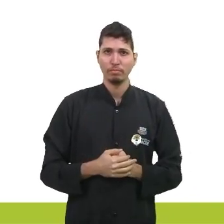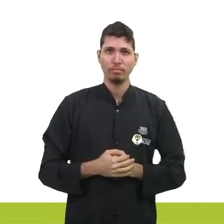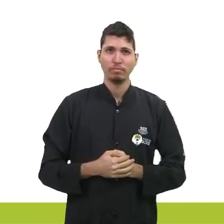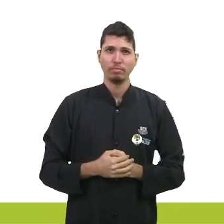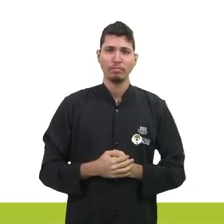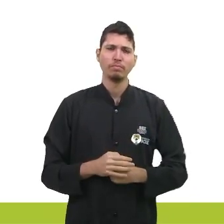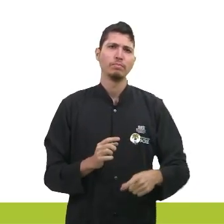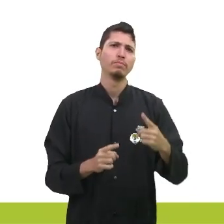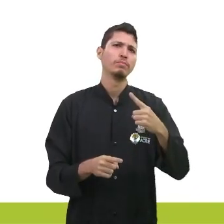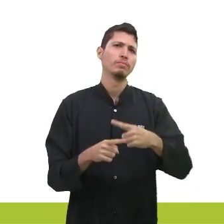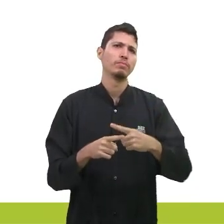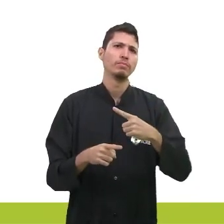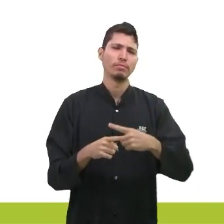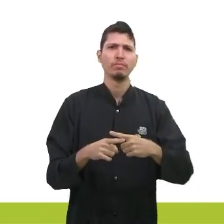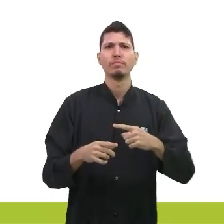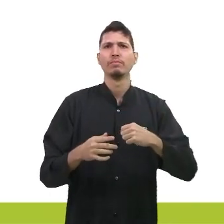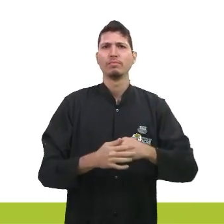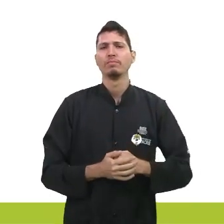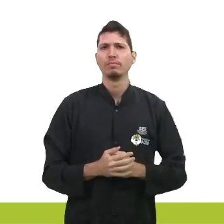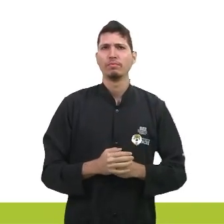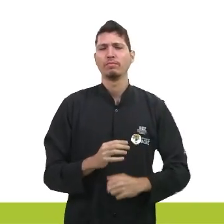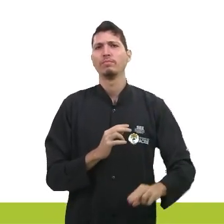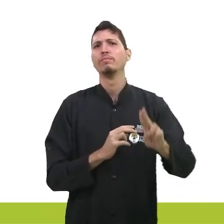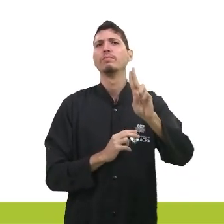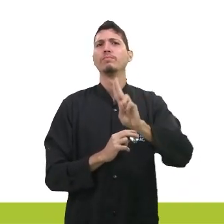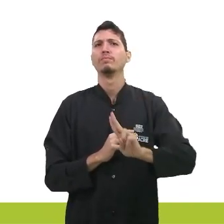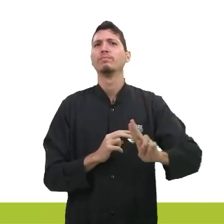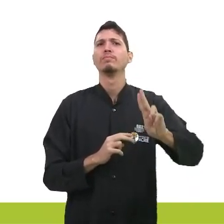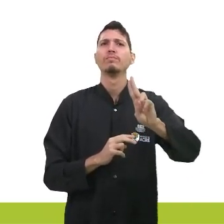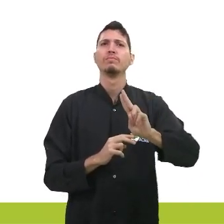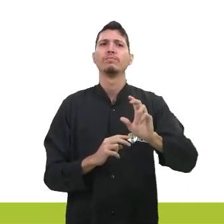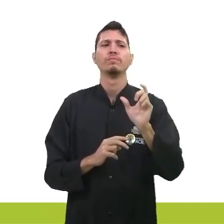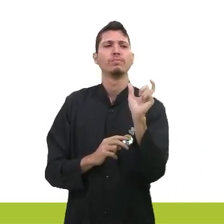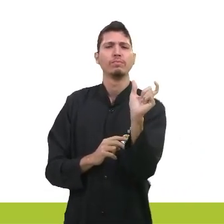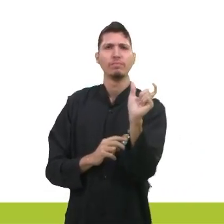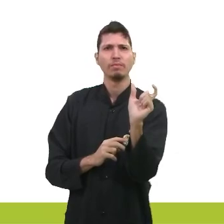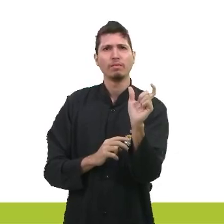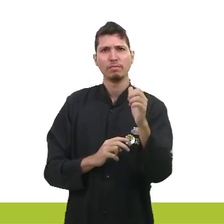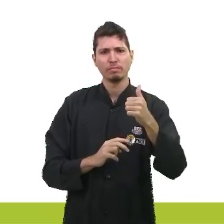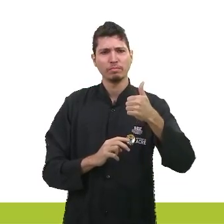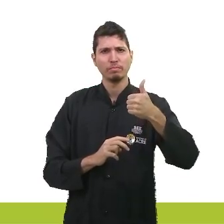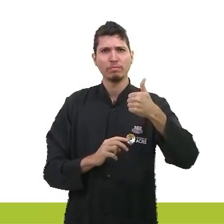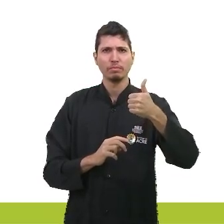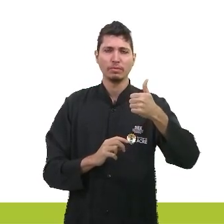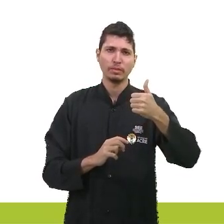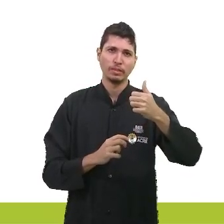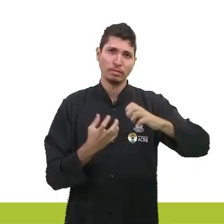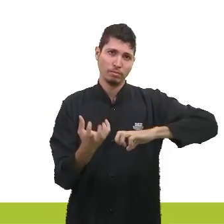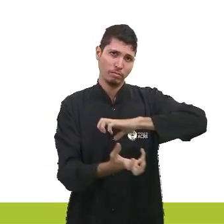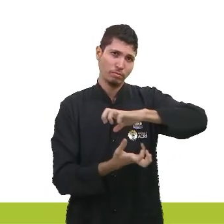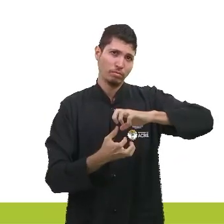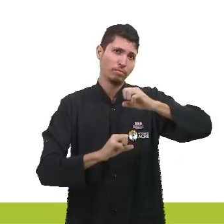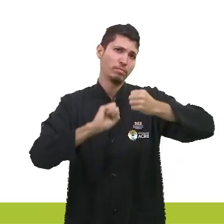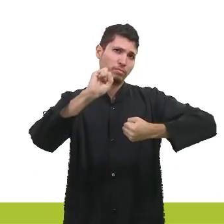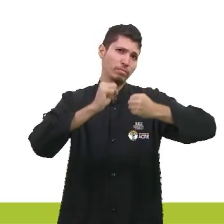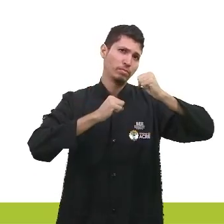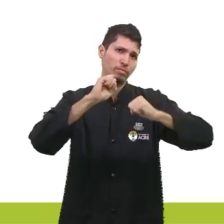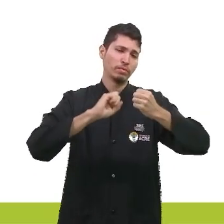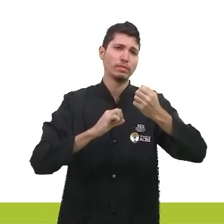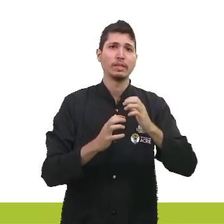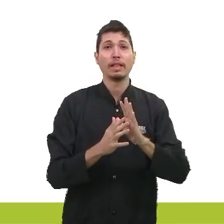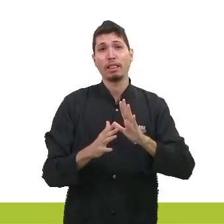Por que que nós estamos utilizando esse termo a primeira revolução industrial? Lá na